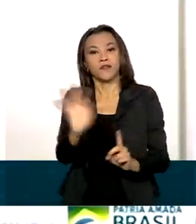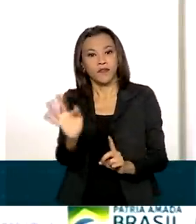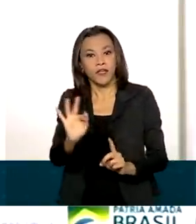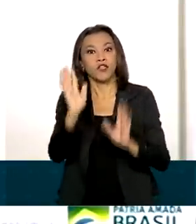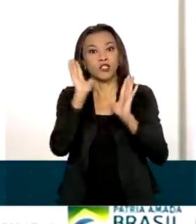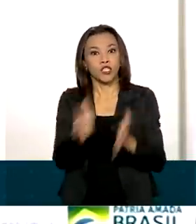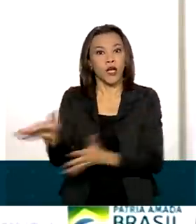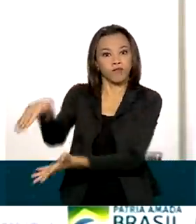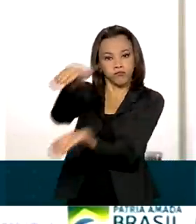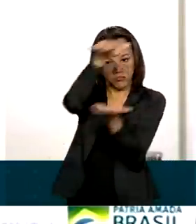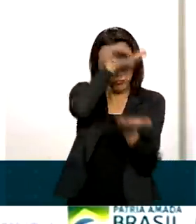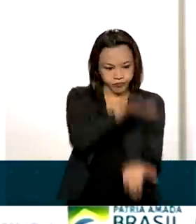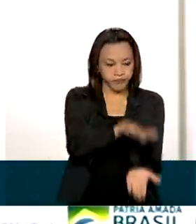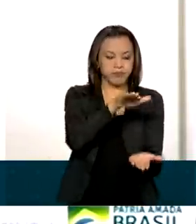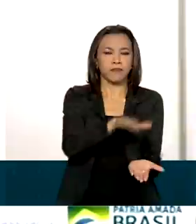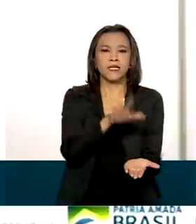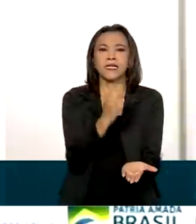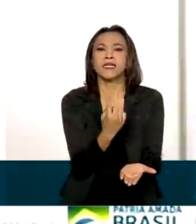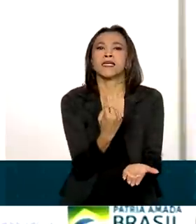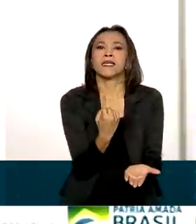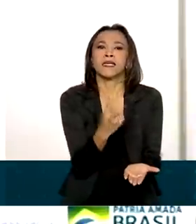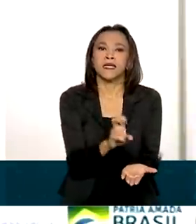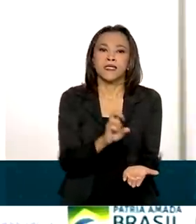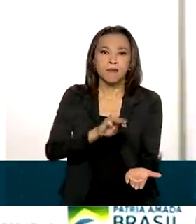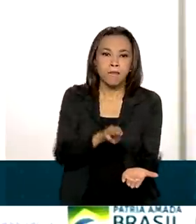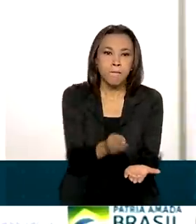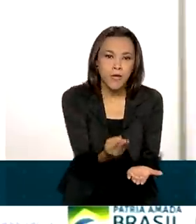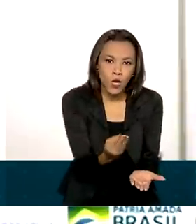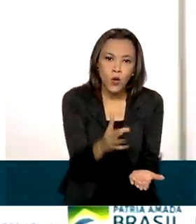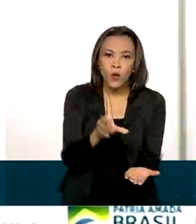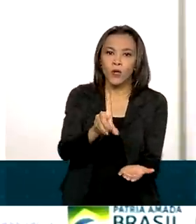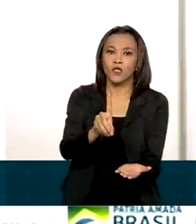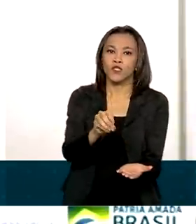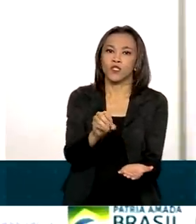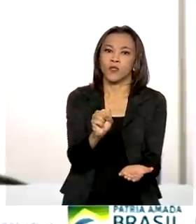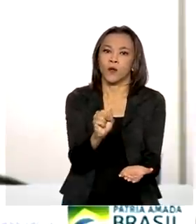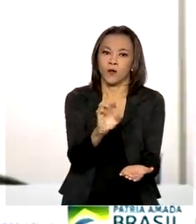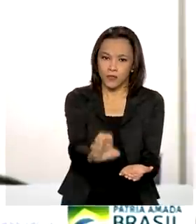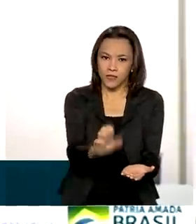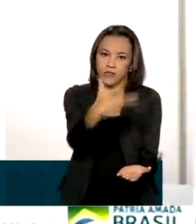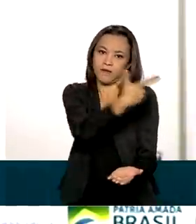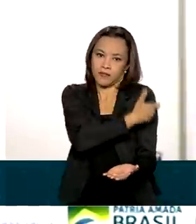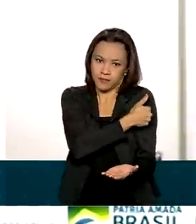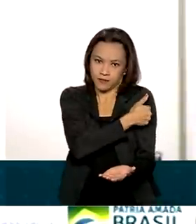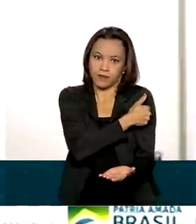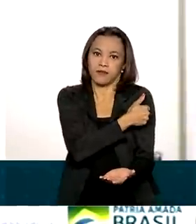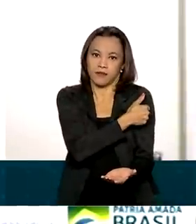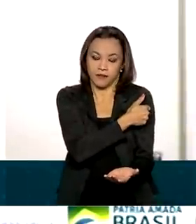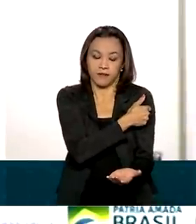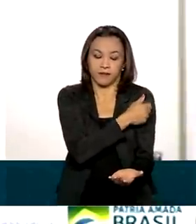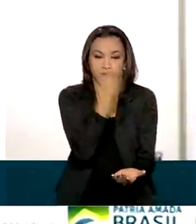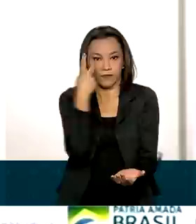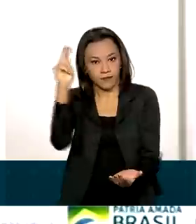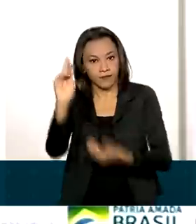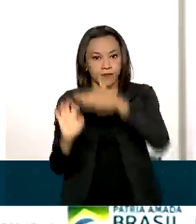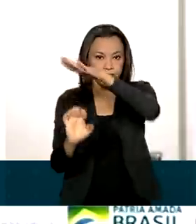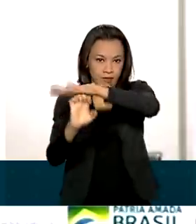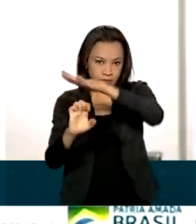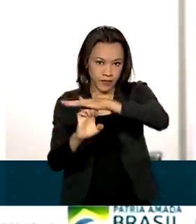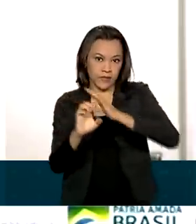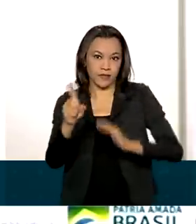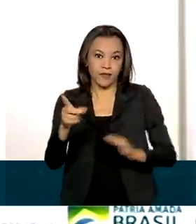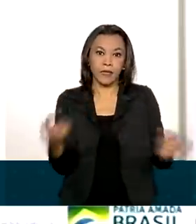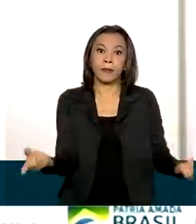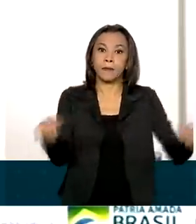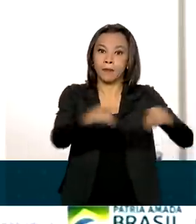15 milhões de doses dessa encomenda tecnológica da AstraZeneca Oxford com a